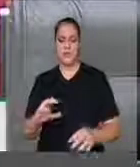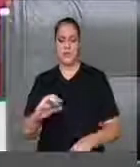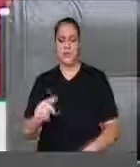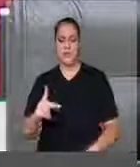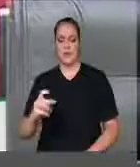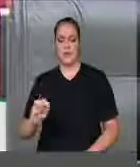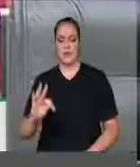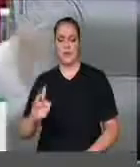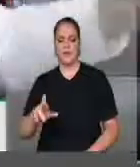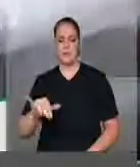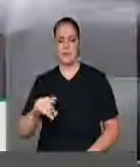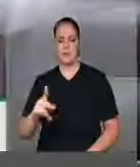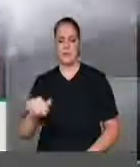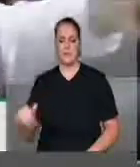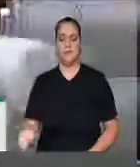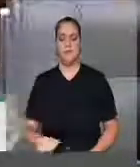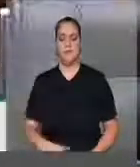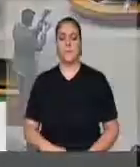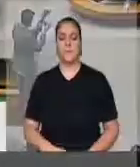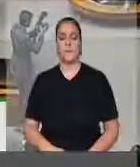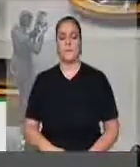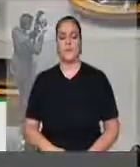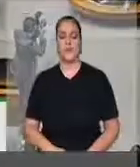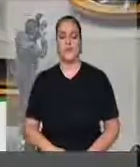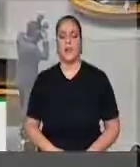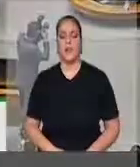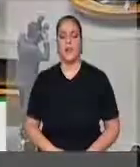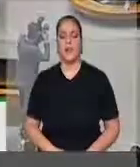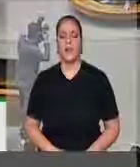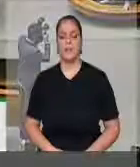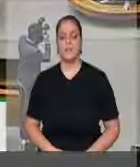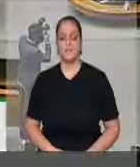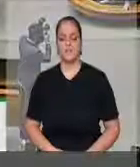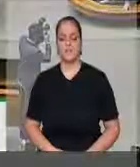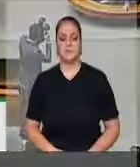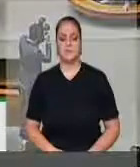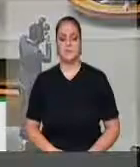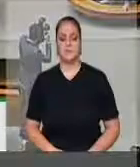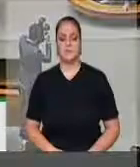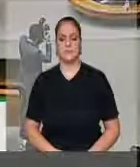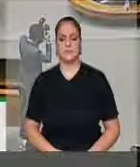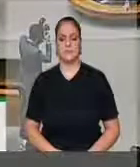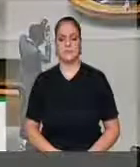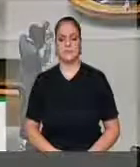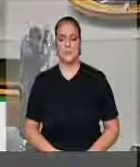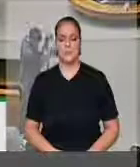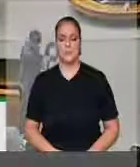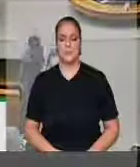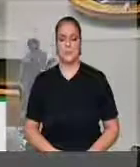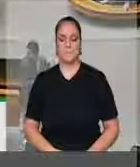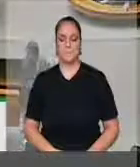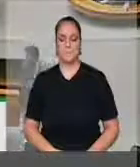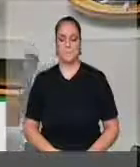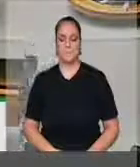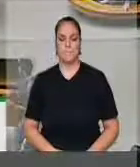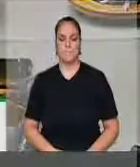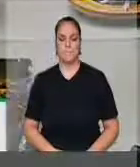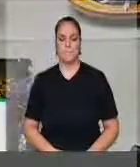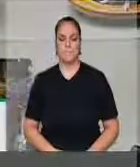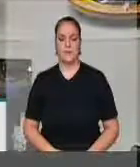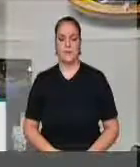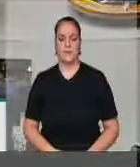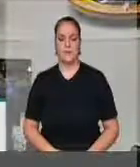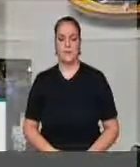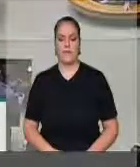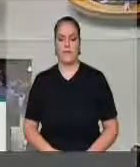Capoterapia para ficar aqui na frente, enquanto isso o deputado Vinícius É uma utilidade pública, peço atenção, senhor deputado, para ser divulgado na